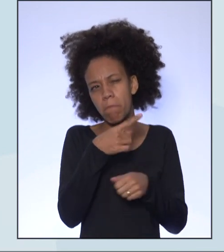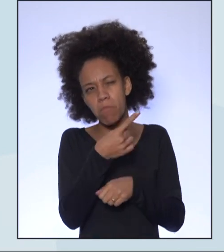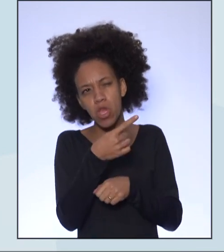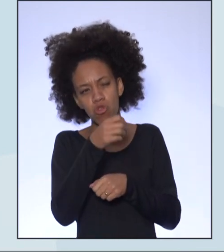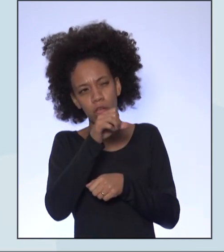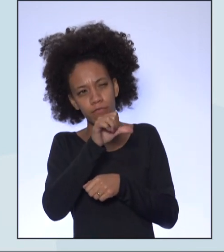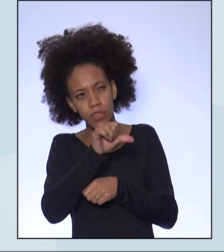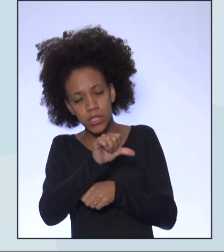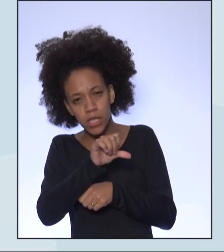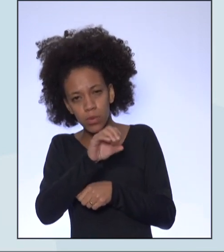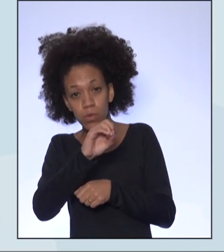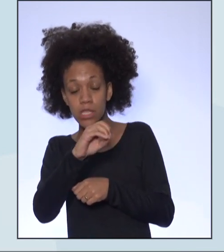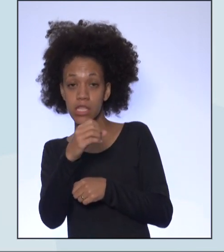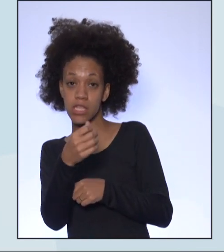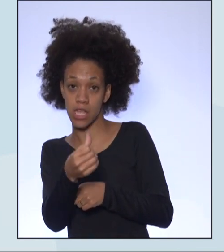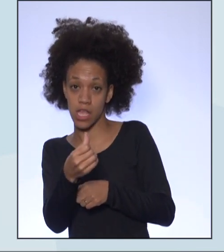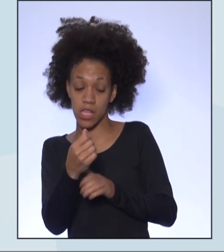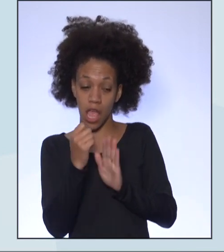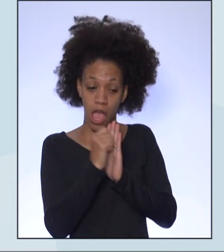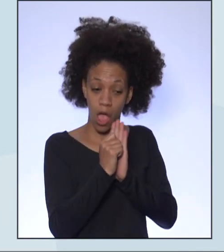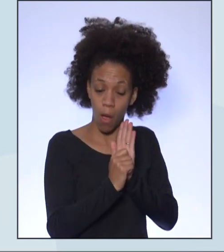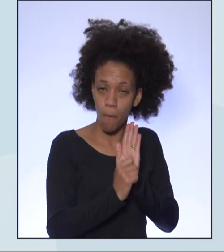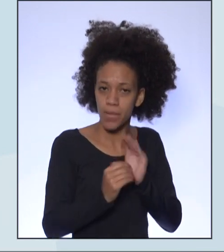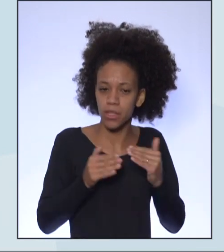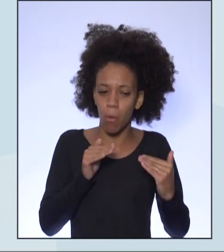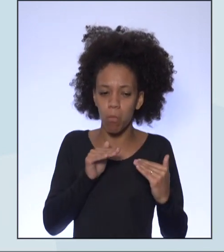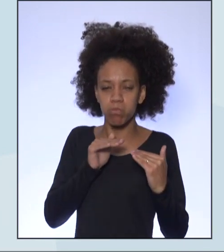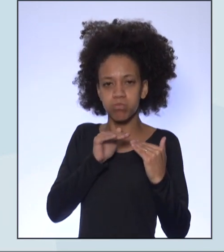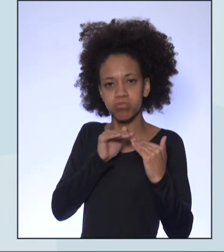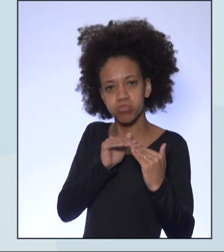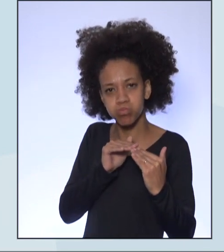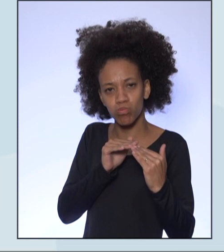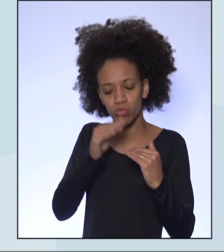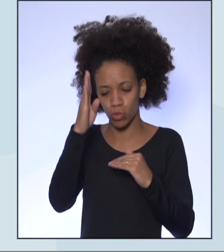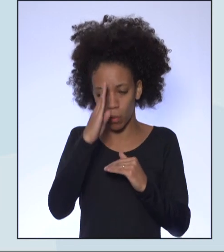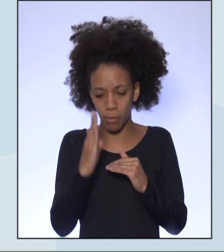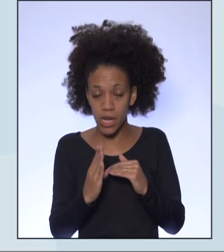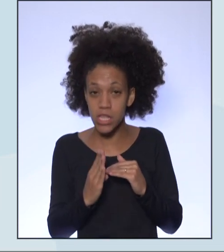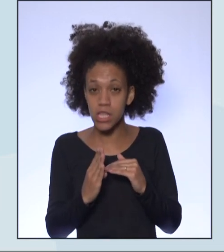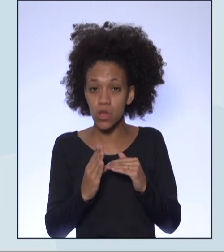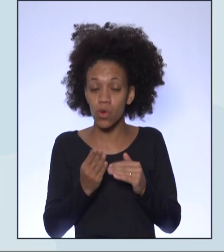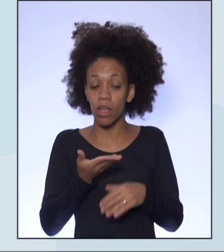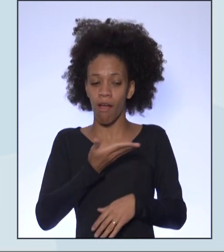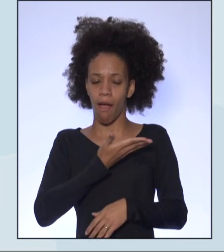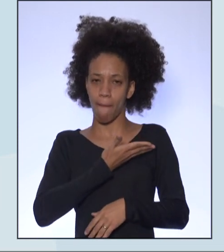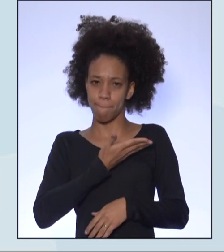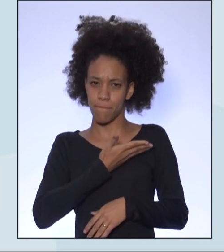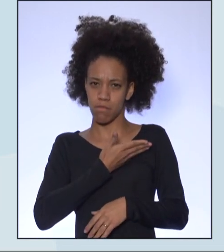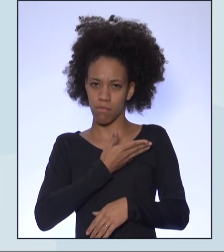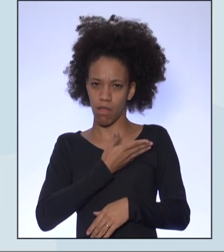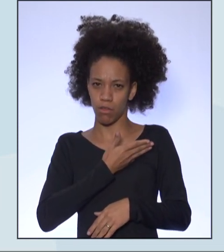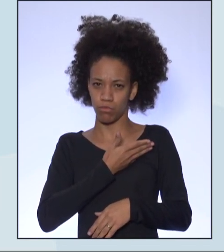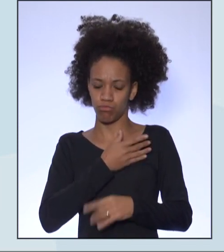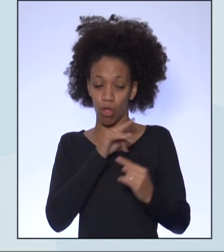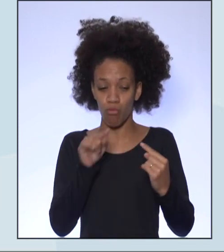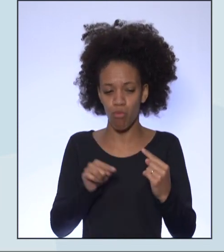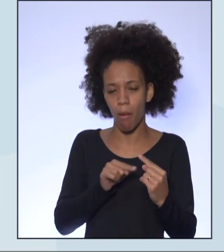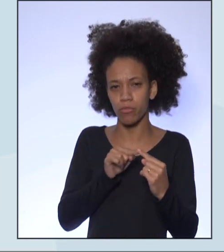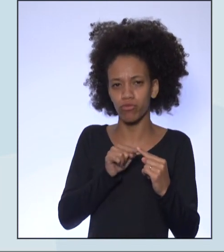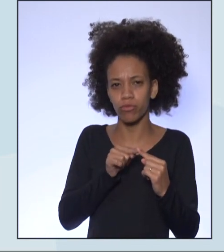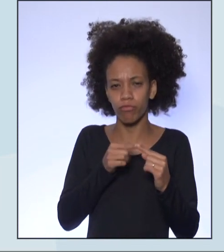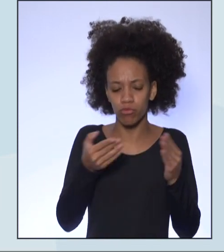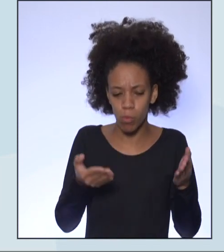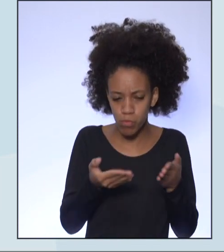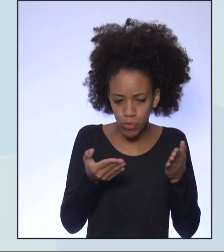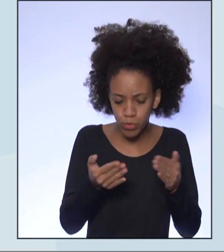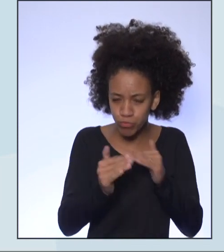um acordo entre o Japão e o Brasil, que estabeleceu aí um tratado de amizade. E aí, em 28 de